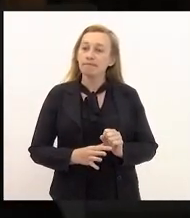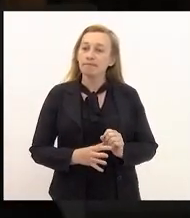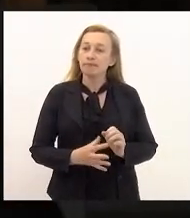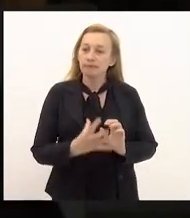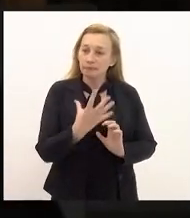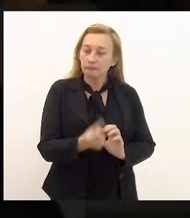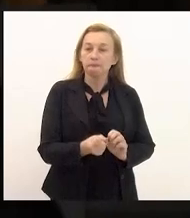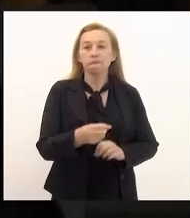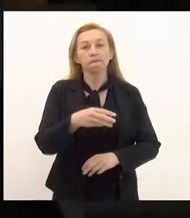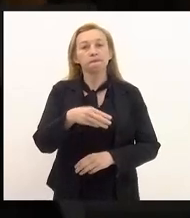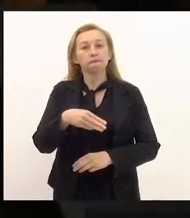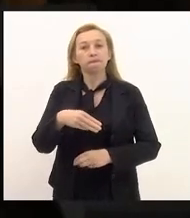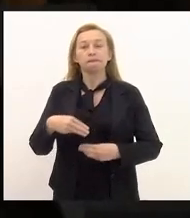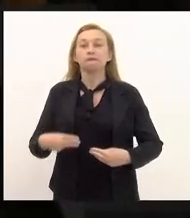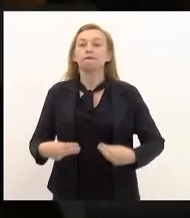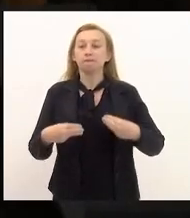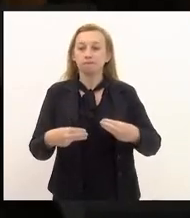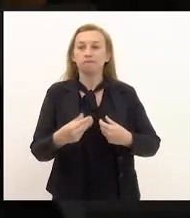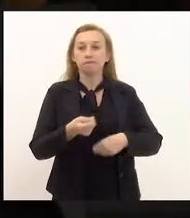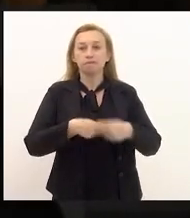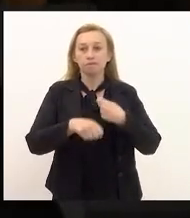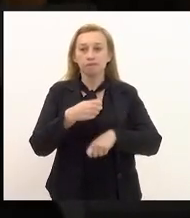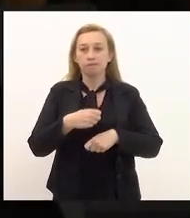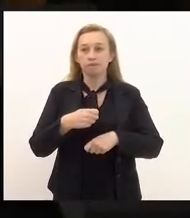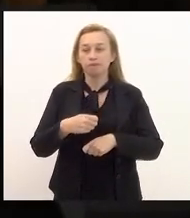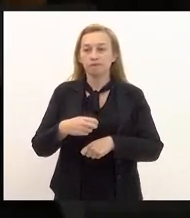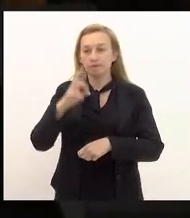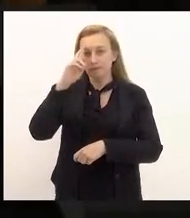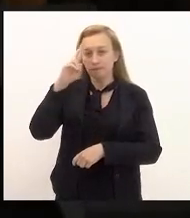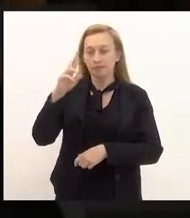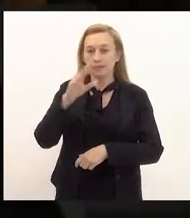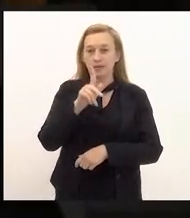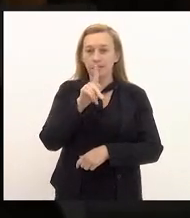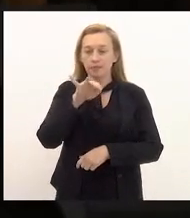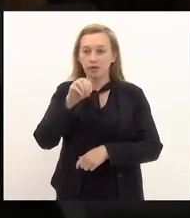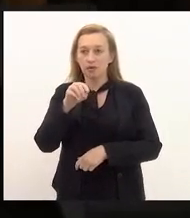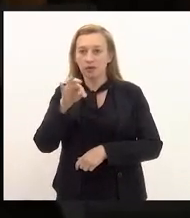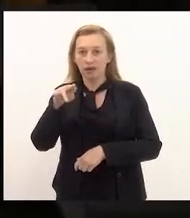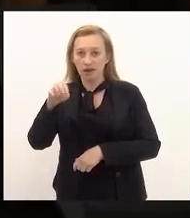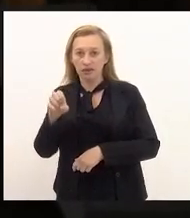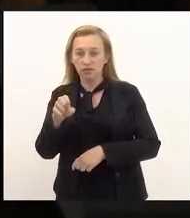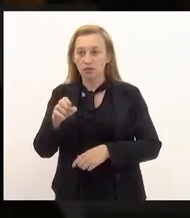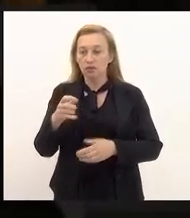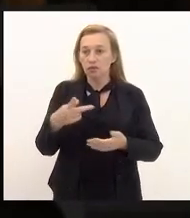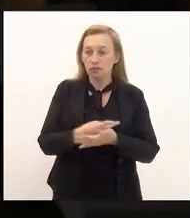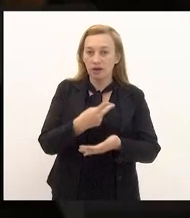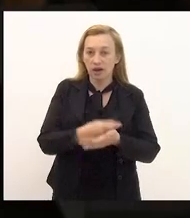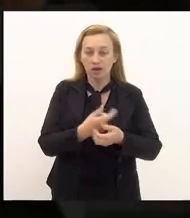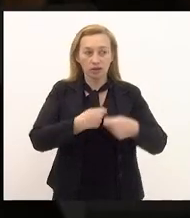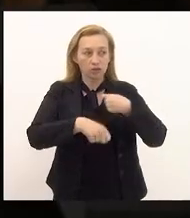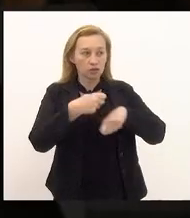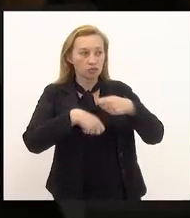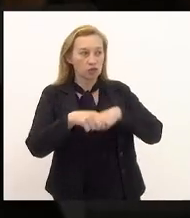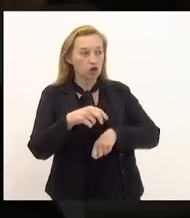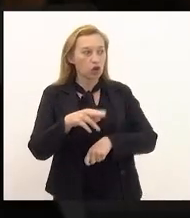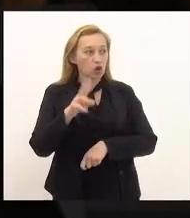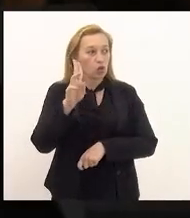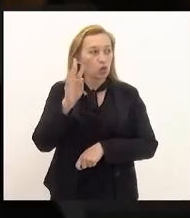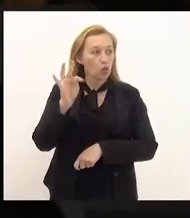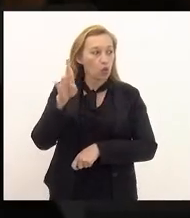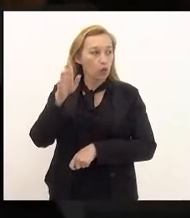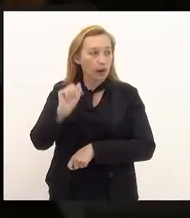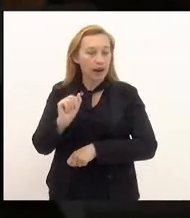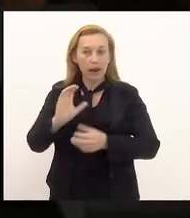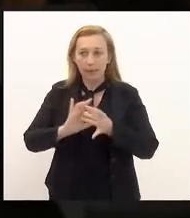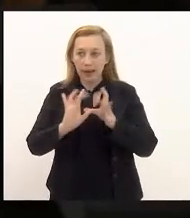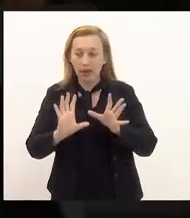Ministério da Economia sob o comando de Paulo Guedes que pilota uma macroeconomia ultraliberal discutimos